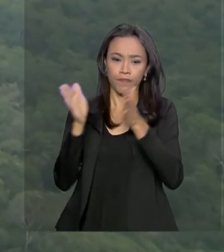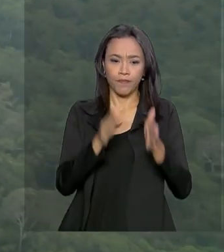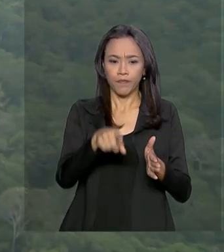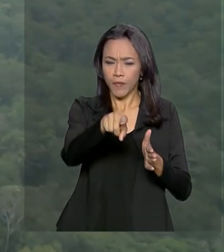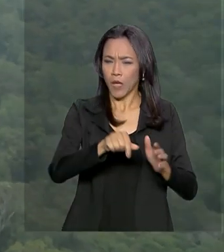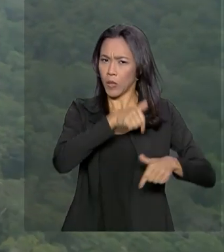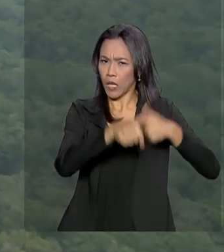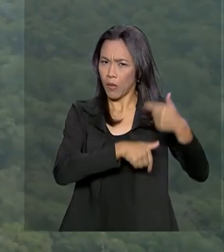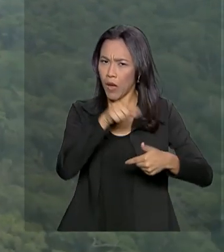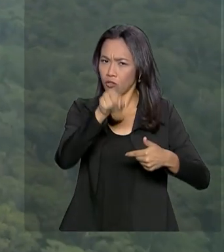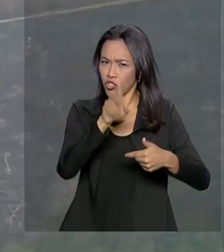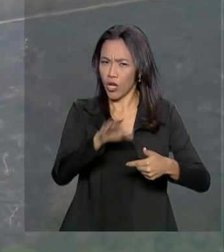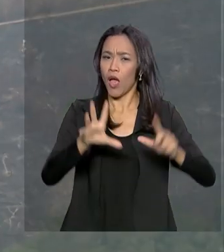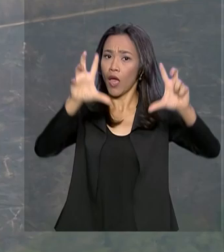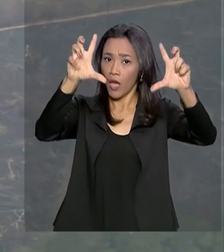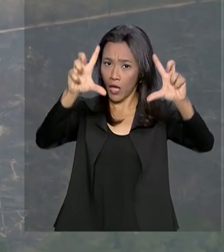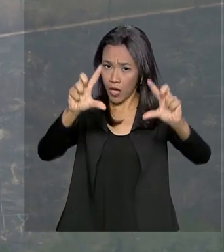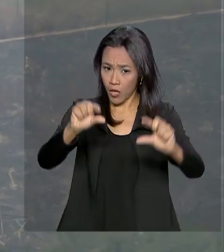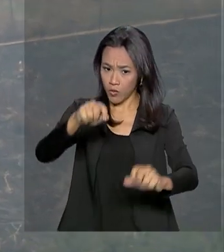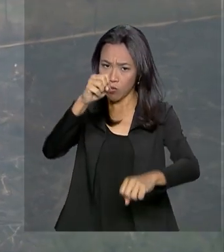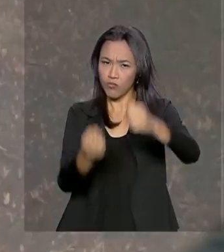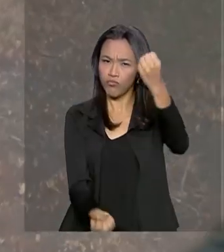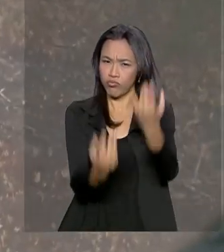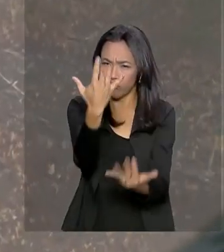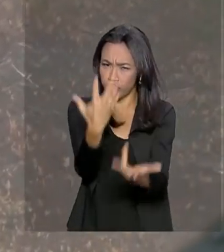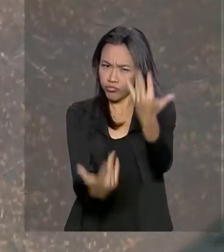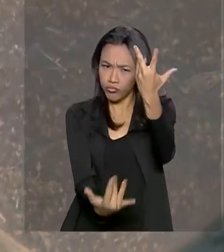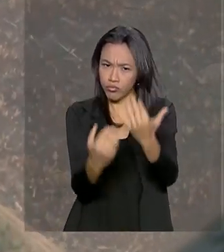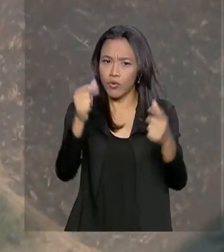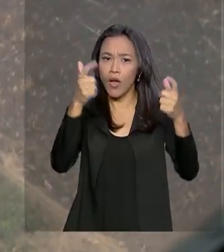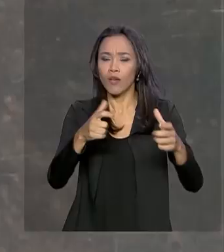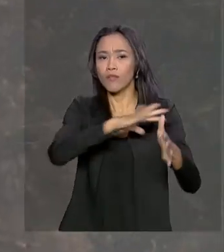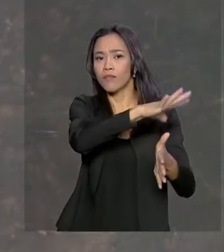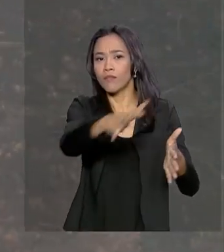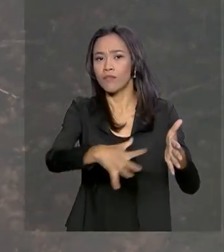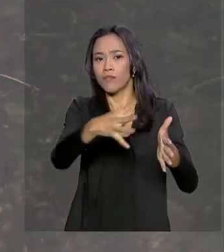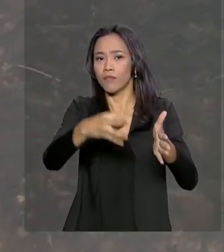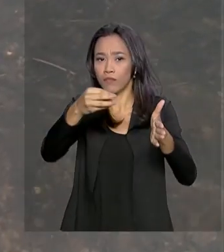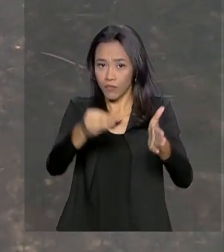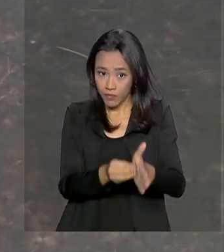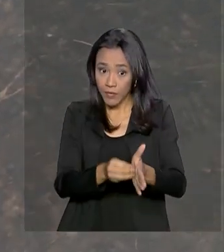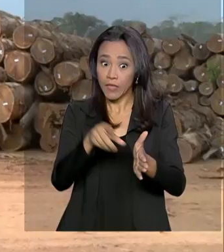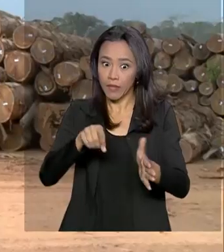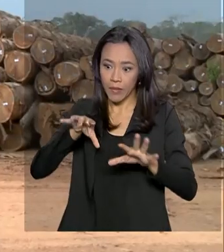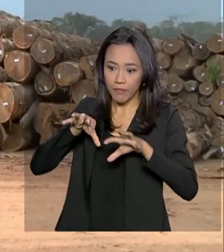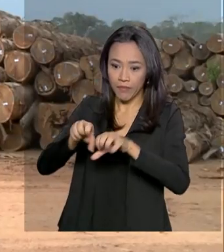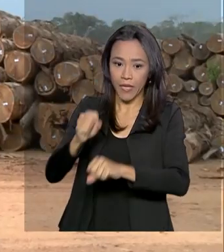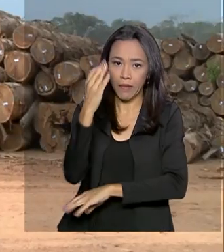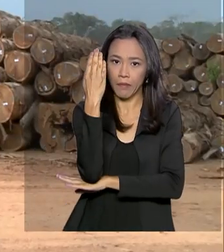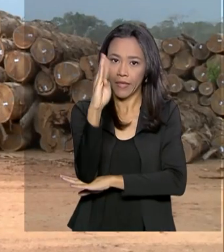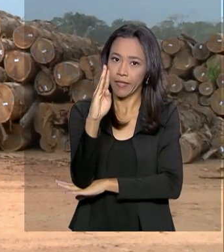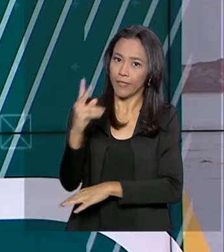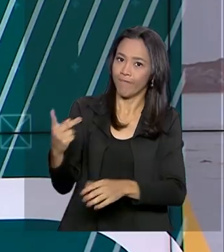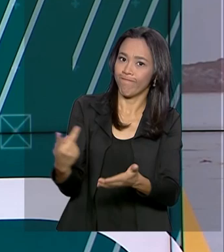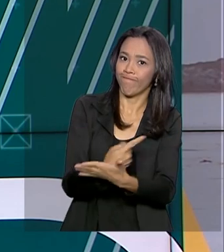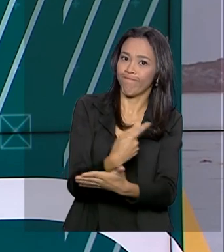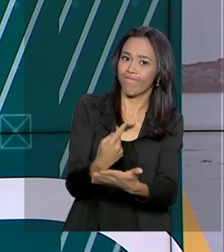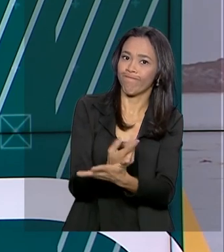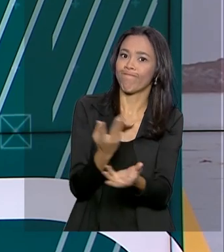Brasil já registra redução de focos de queimadas na Amazônia e apreende madeira ilegal na região.